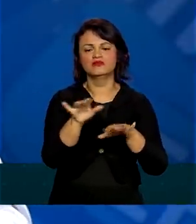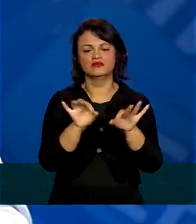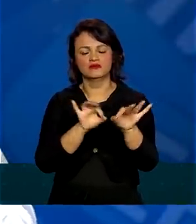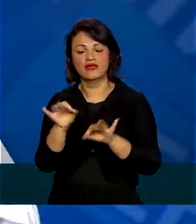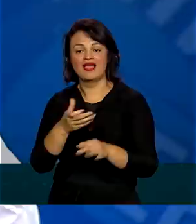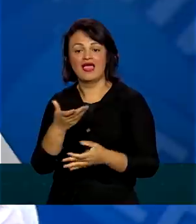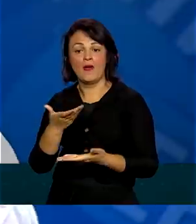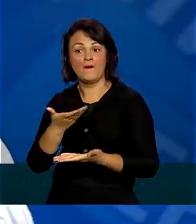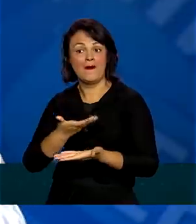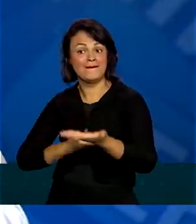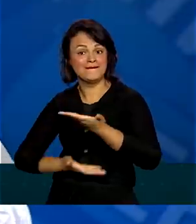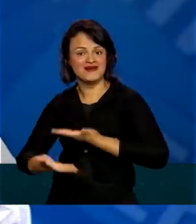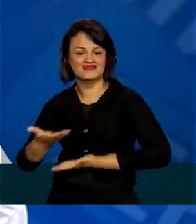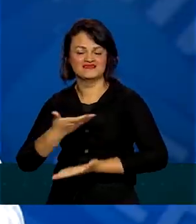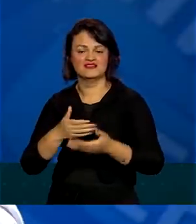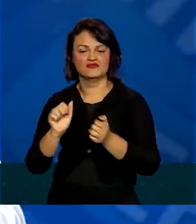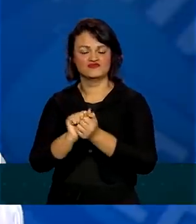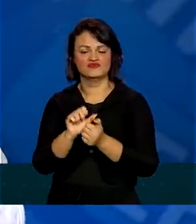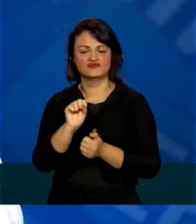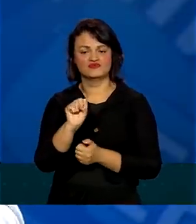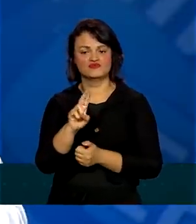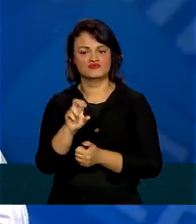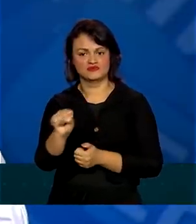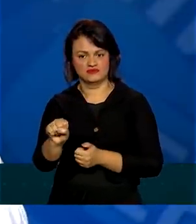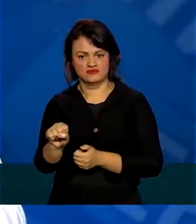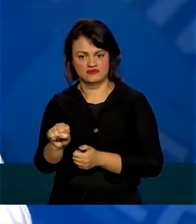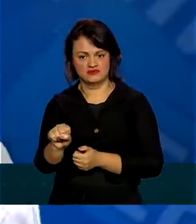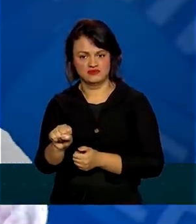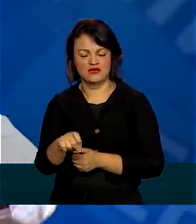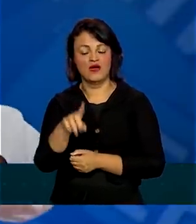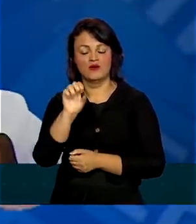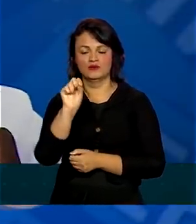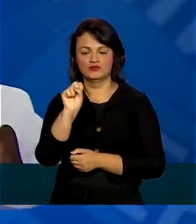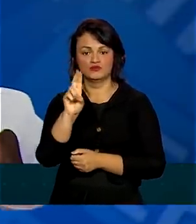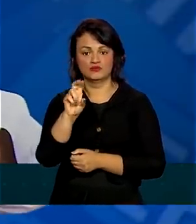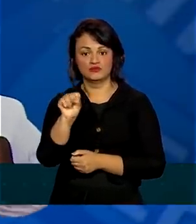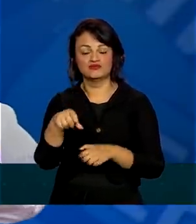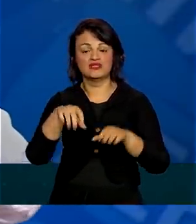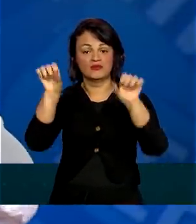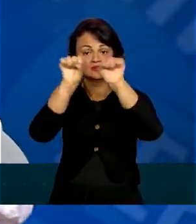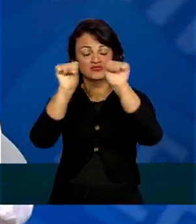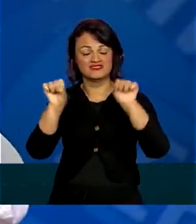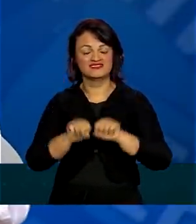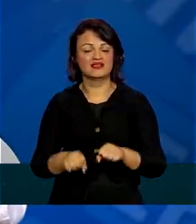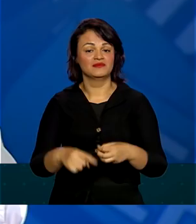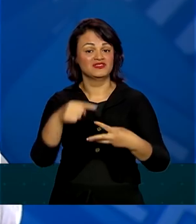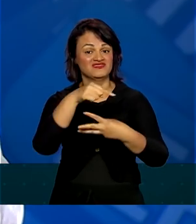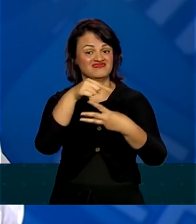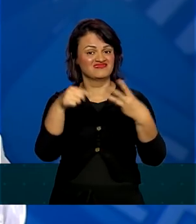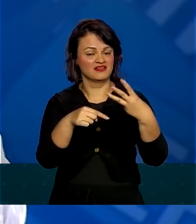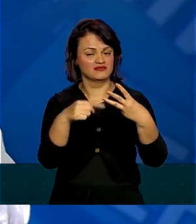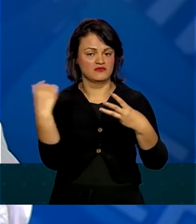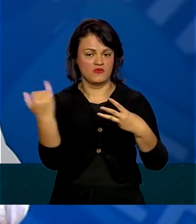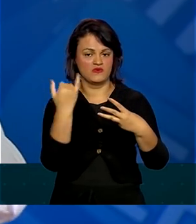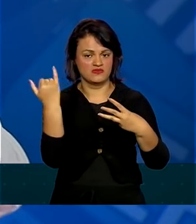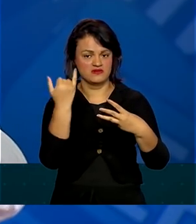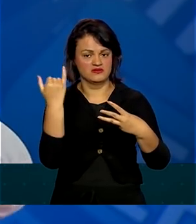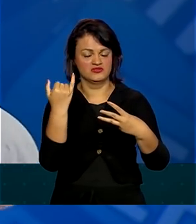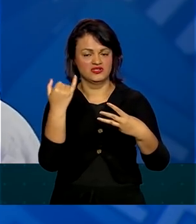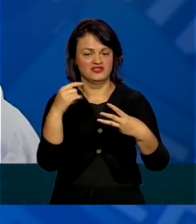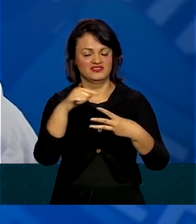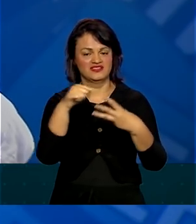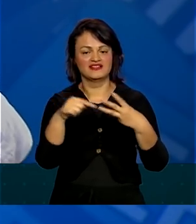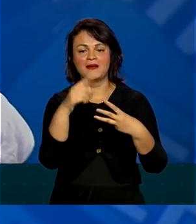feita por dentro do SUS. O SUS é um sistema de três esferas. Ele é um